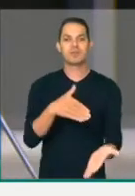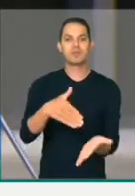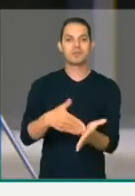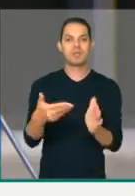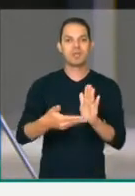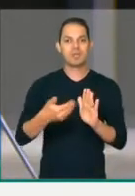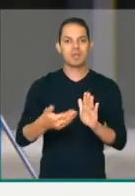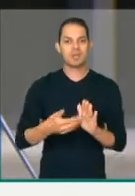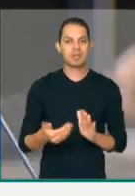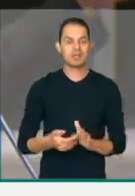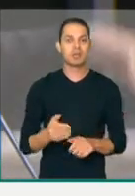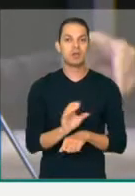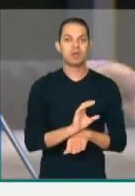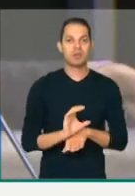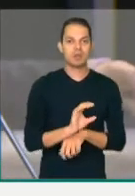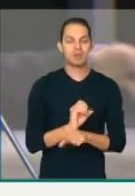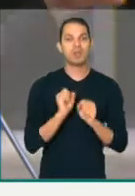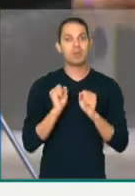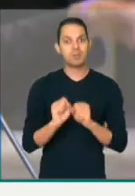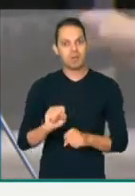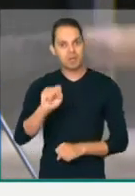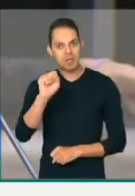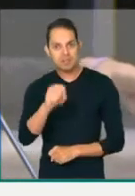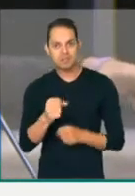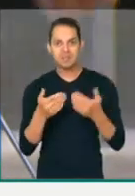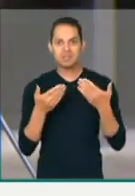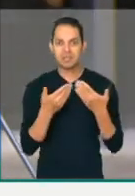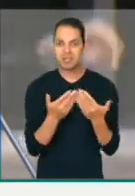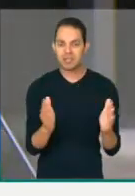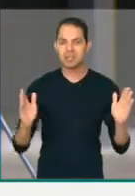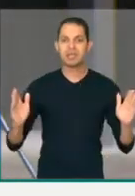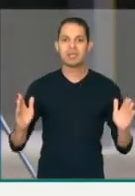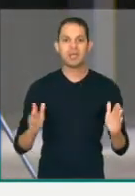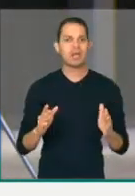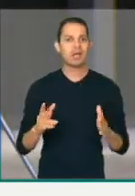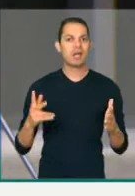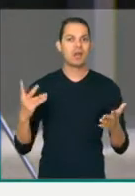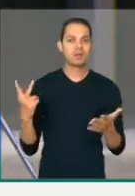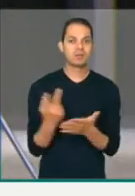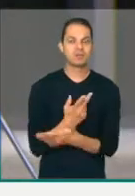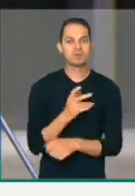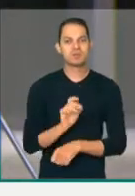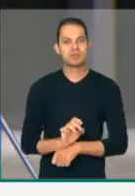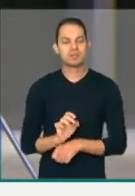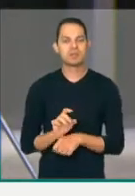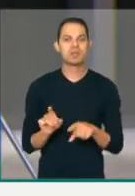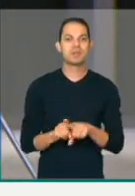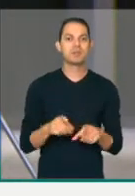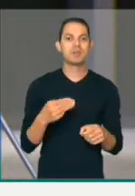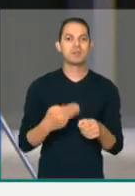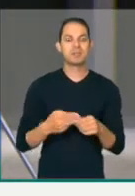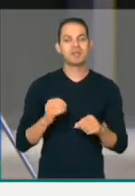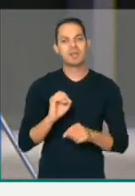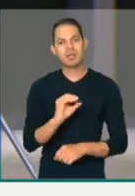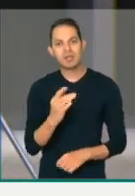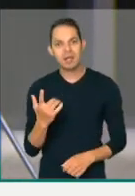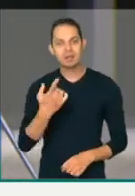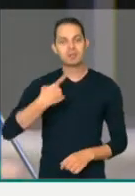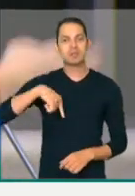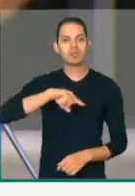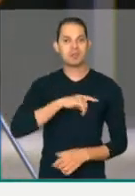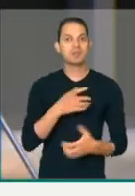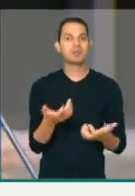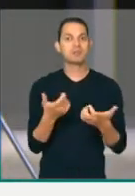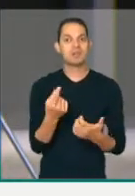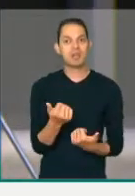constitucionais. O que pode, sim, com essa abertura que se dá, acontecer nos estados e municípios. Então, é evidente que a gente quer o auxílio